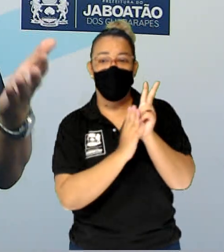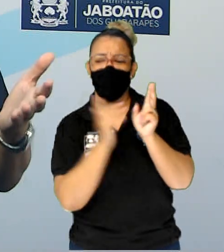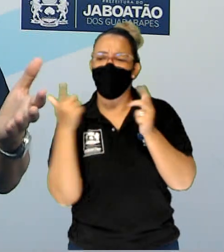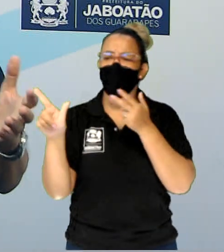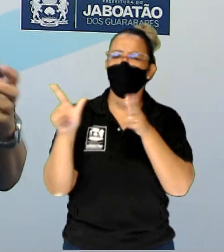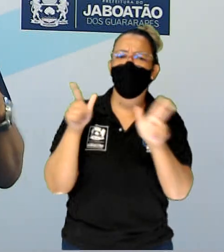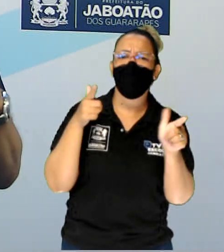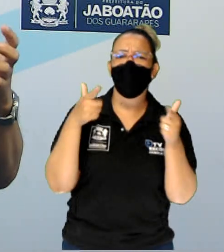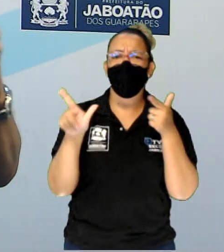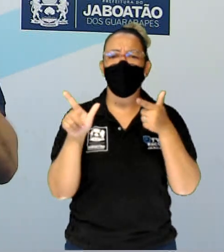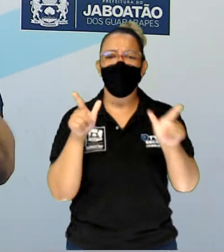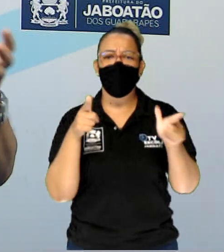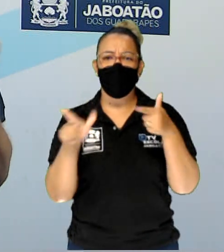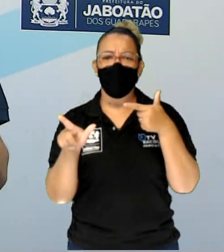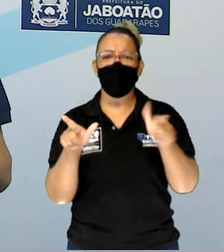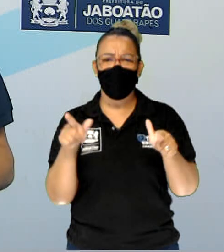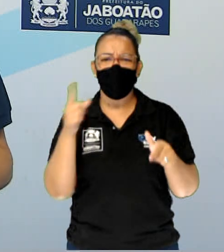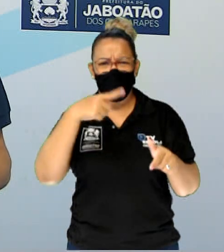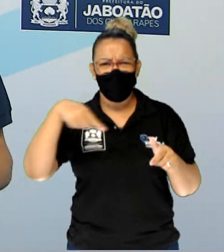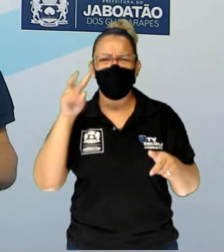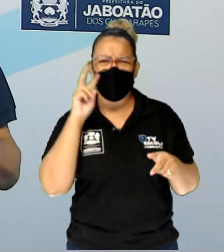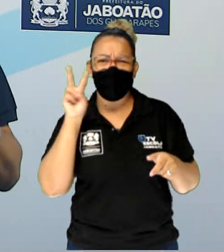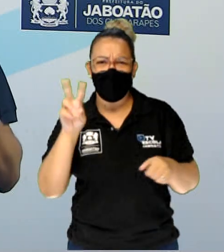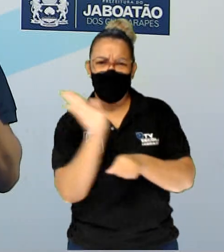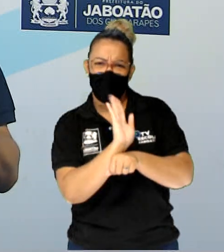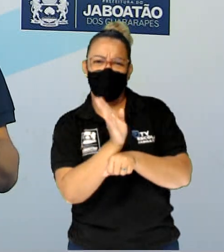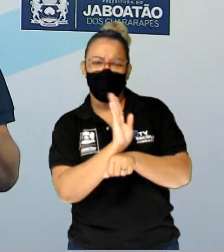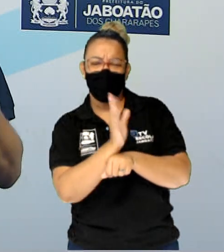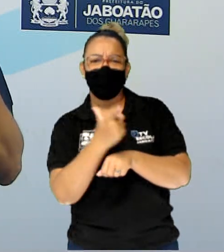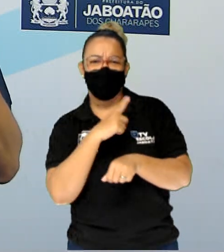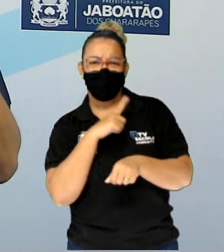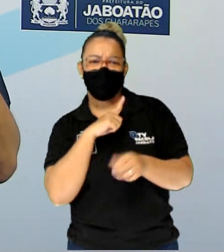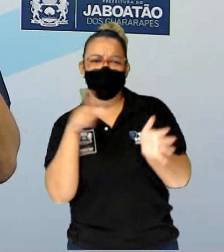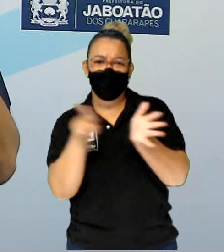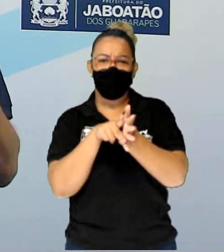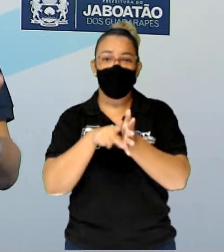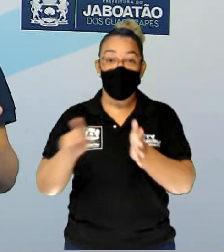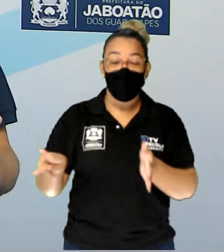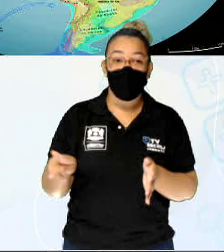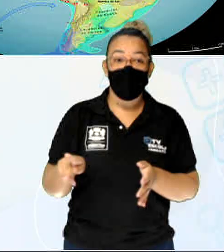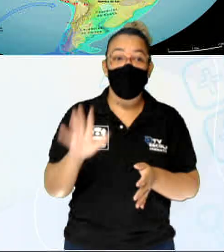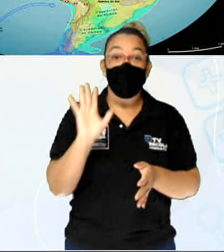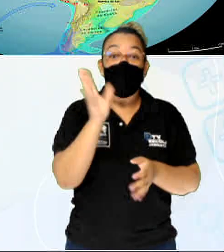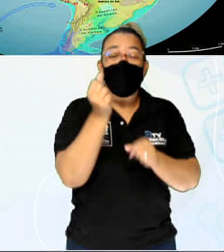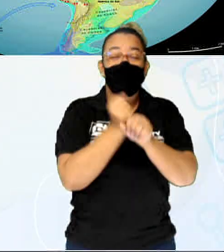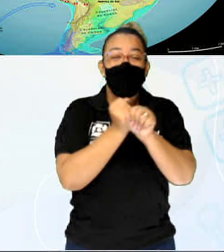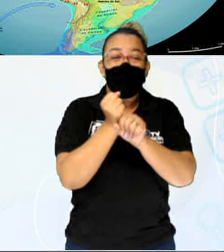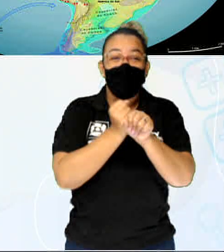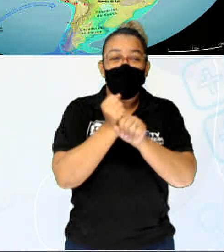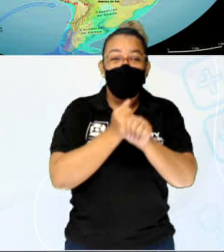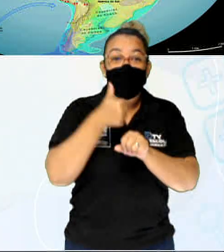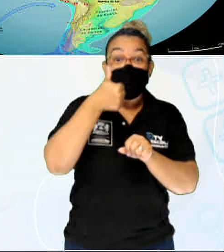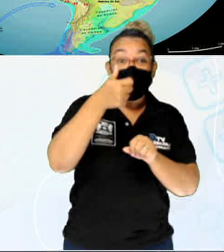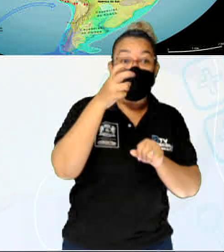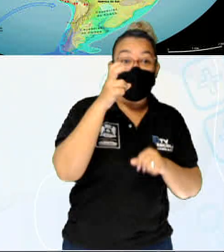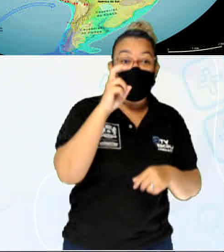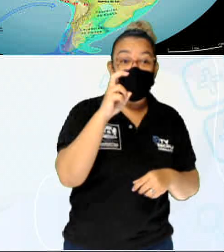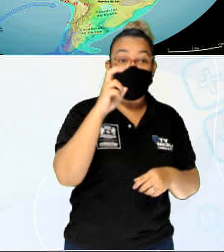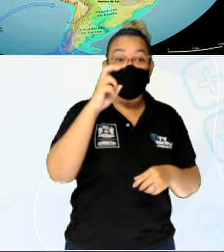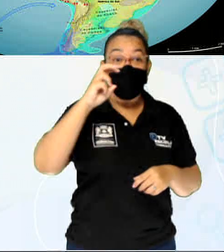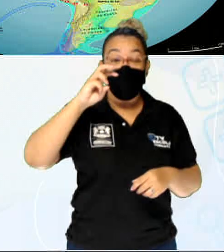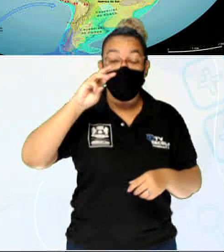e Anques, que a gente vê muito em filmes de faroeste. Mas, enfim, havia mais de 15 mil povos